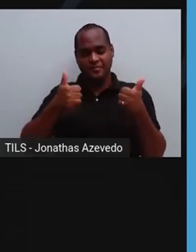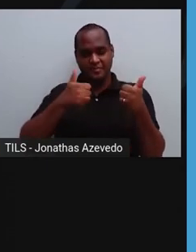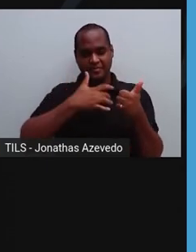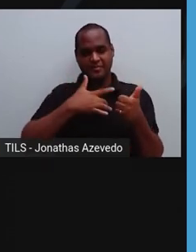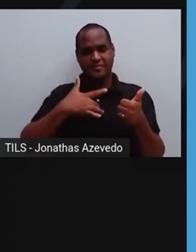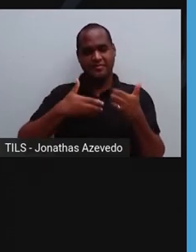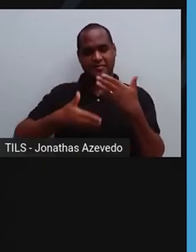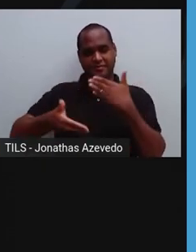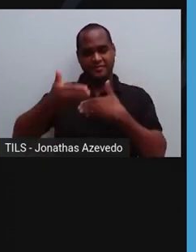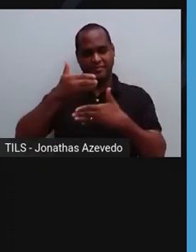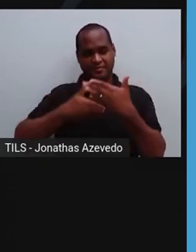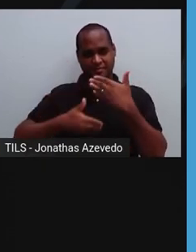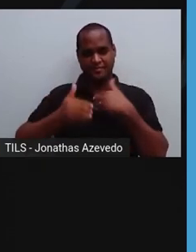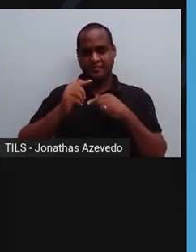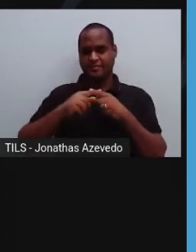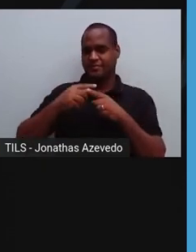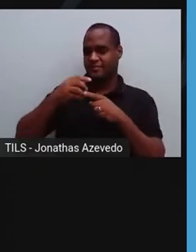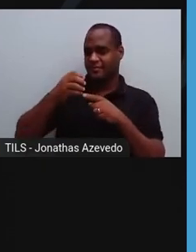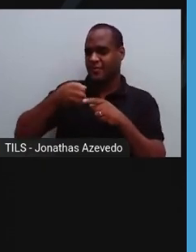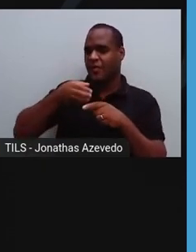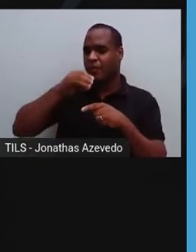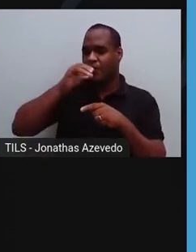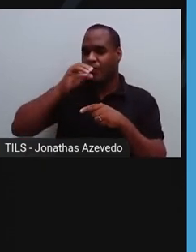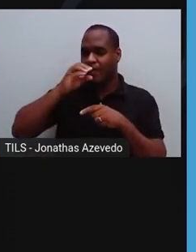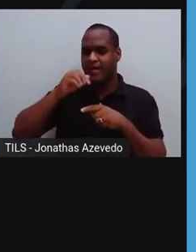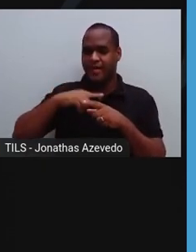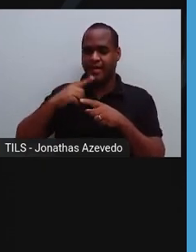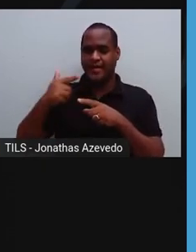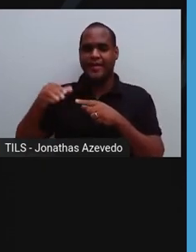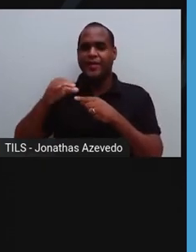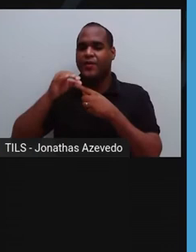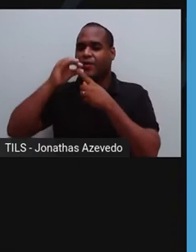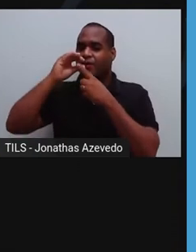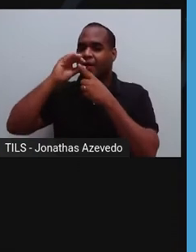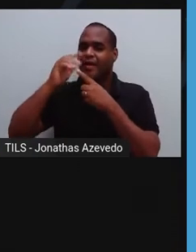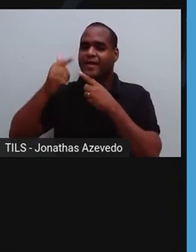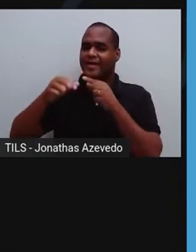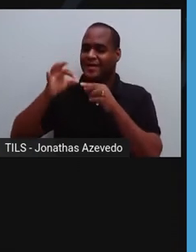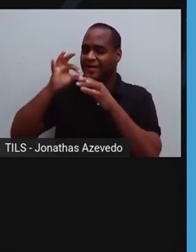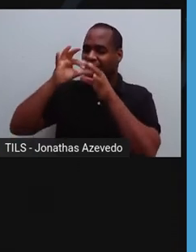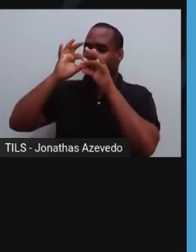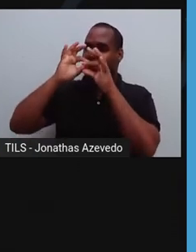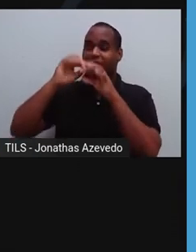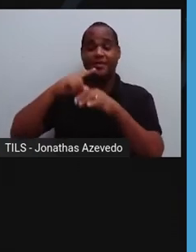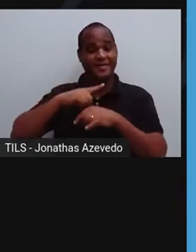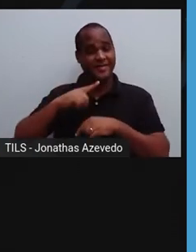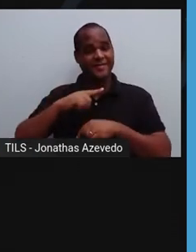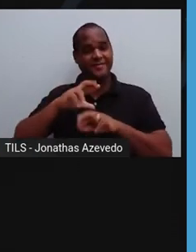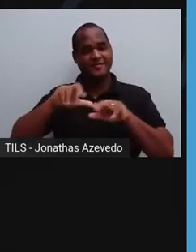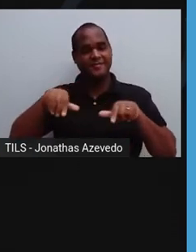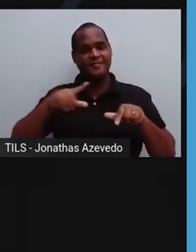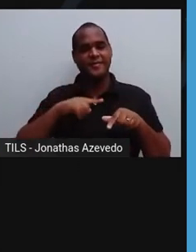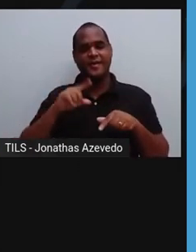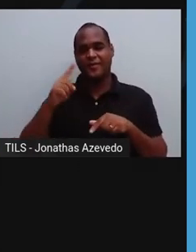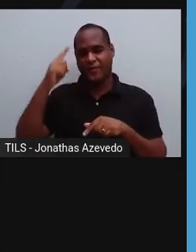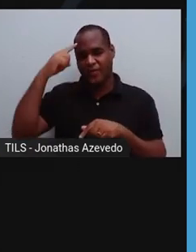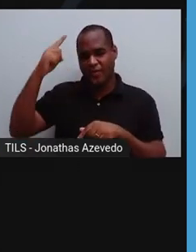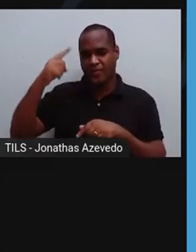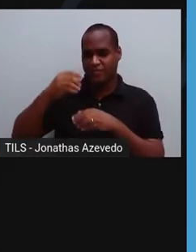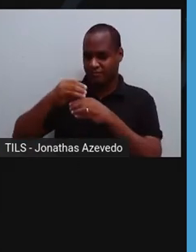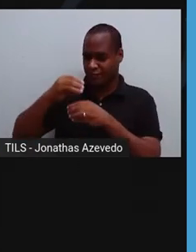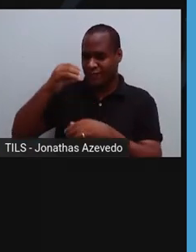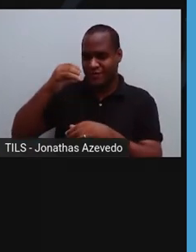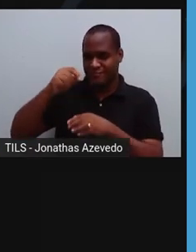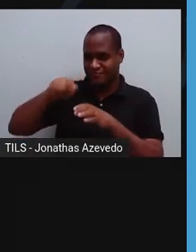como, por exemplo, iogurte, bebidas lácteas e aqueles leitinhos fermentados. No caso do iogurte, os